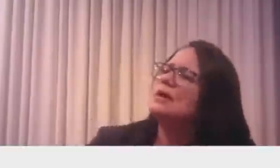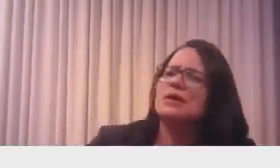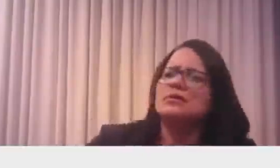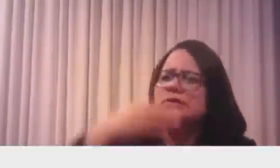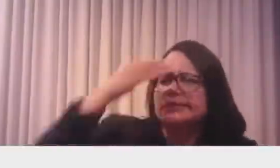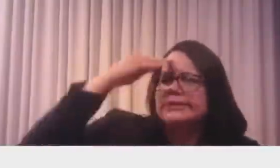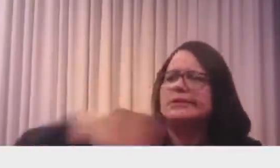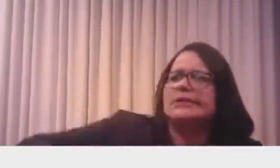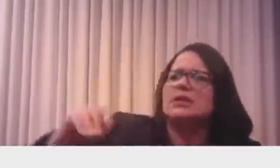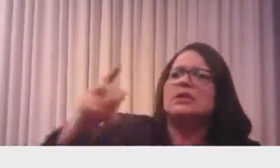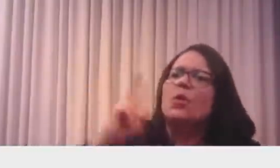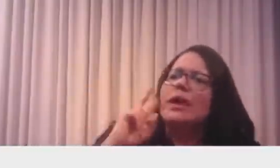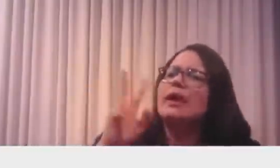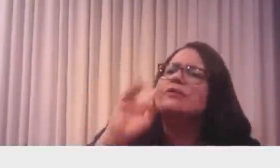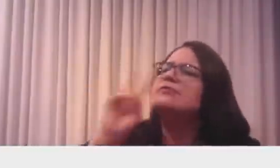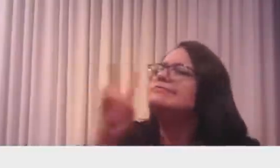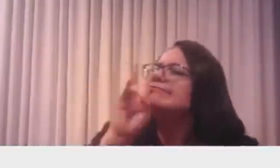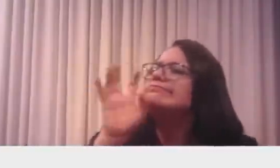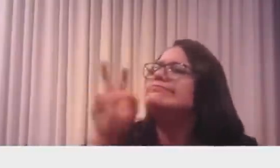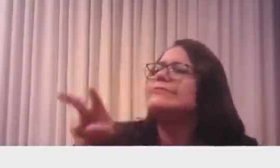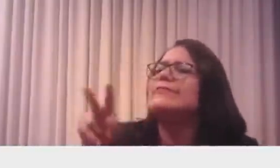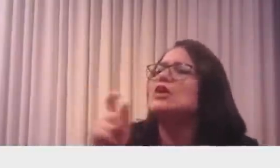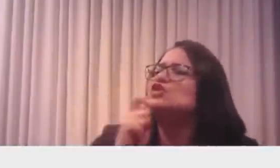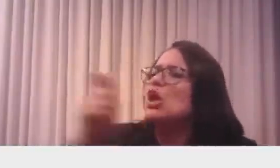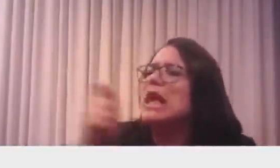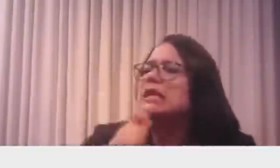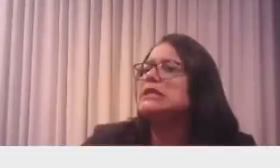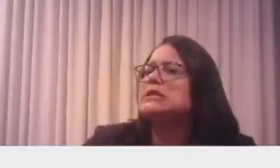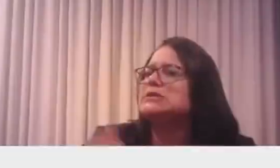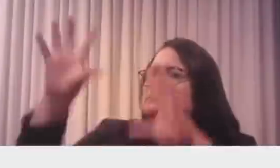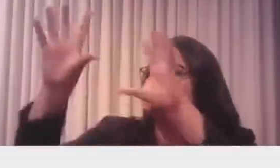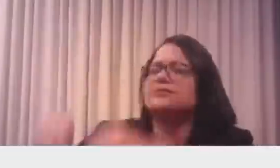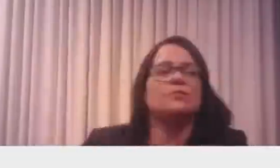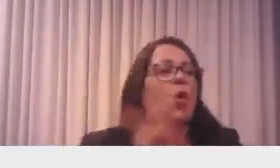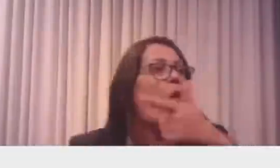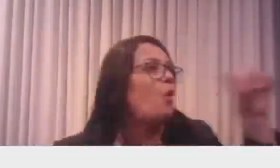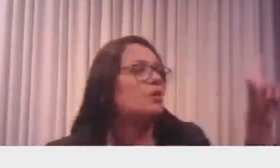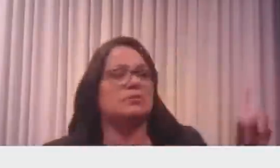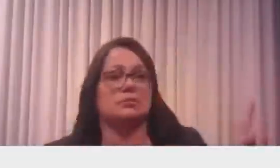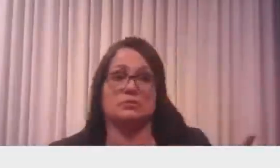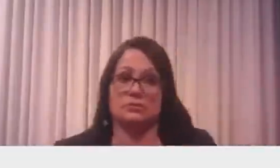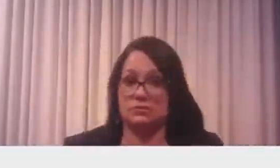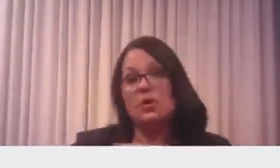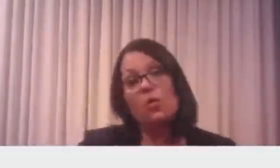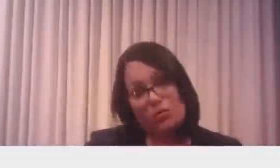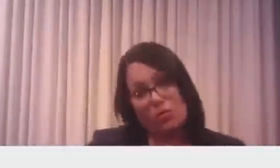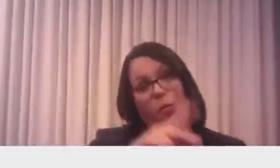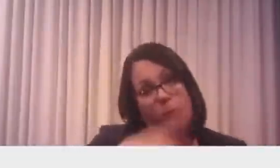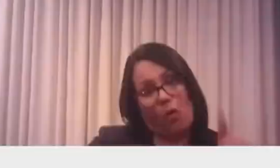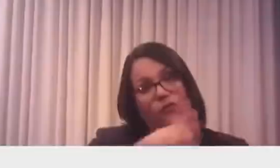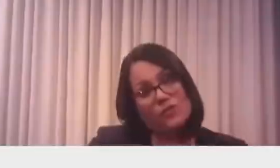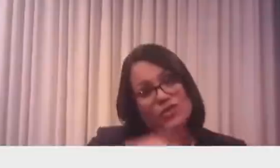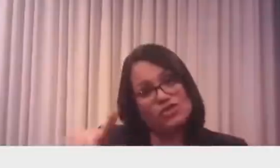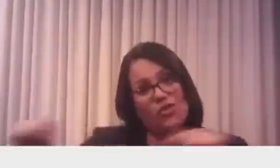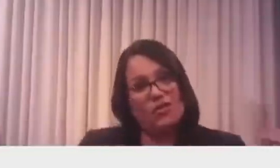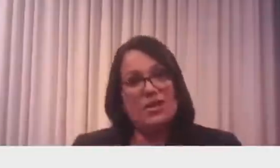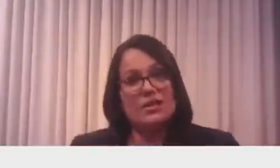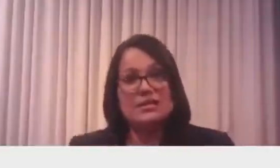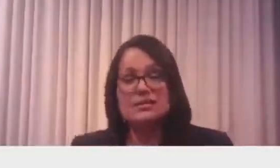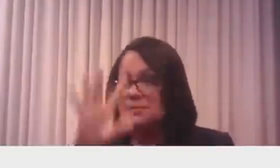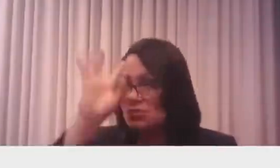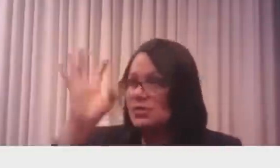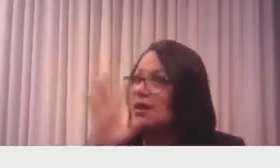aquilo lá. Ele não acredita no jornalismo do Jovem Pan. Se ele está assistindo, quando tem aumentado aqui cada vez mais a audiência, é porque ele acredita.